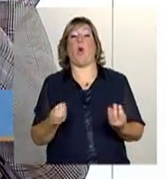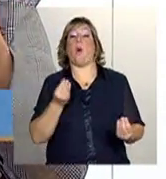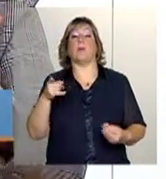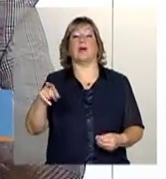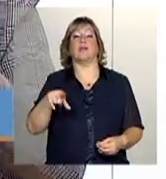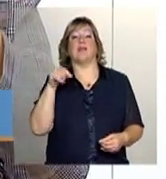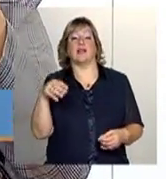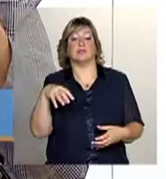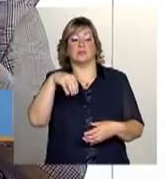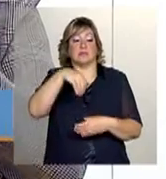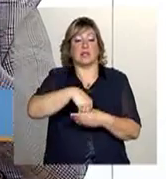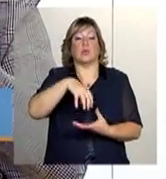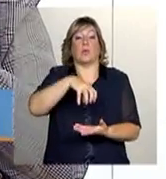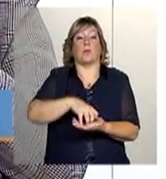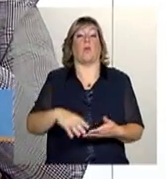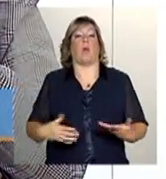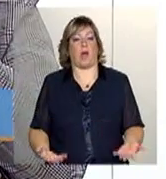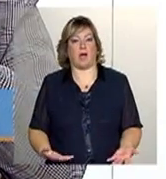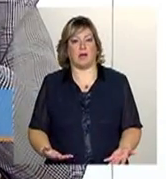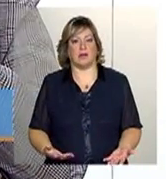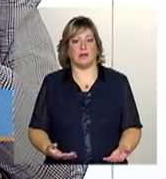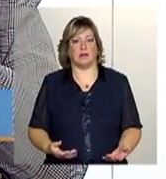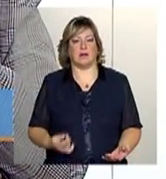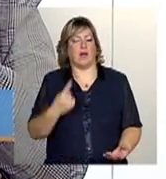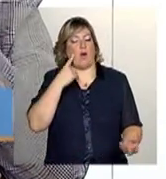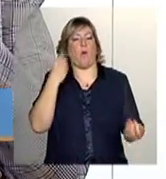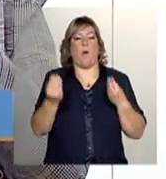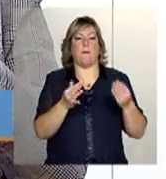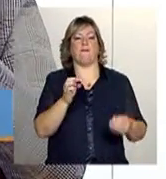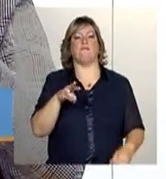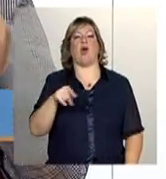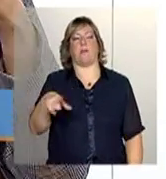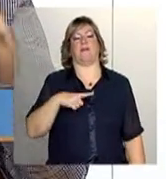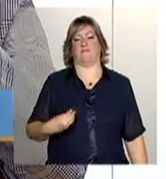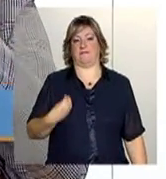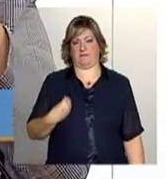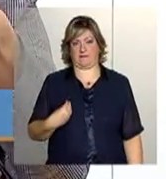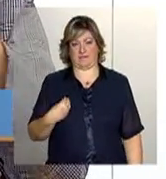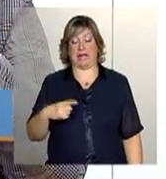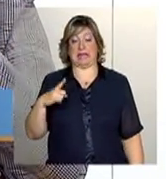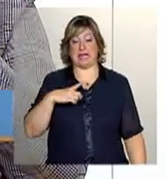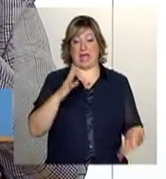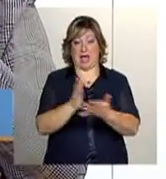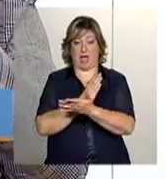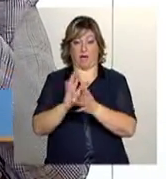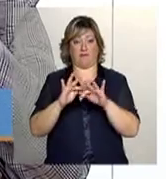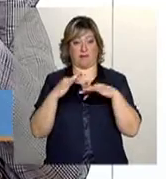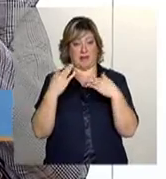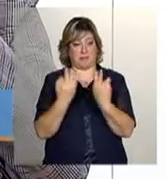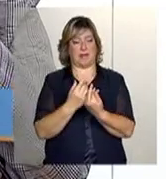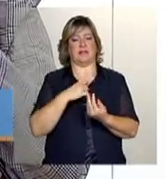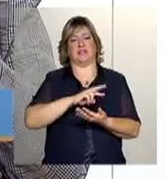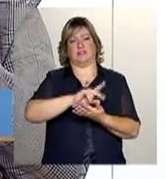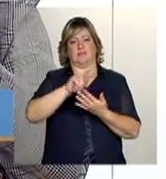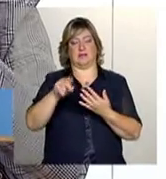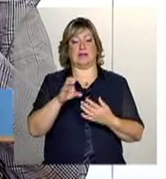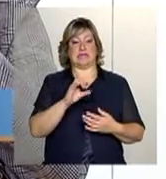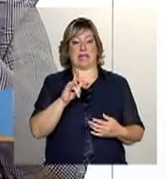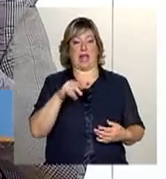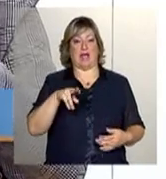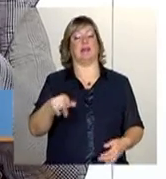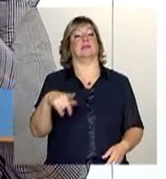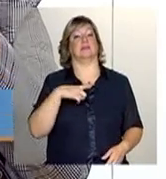encontra? Como é que ele se identifica? Qual é a sua forma de viver? Agora, tem algumas famílias que são bastante diferentes, por exemplo, a família cigana, ela tem uma